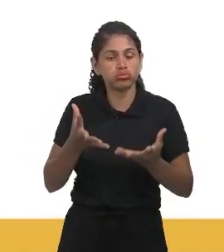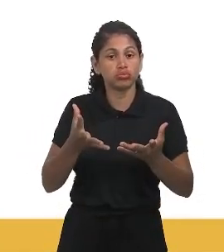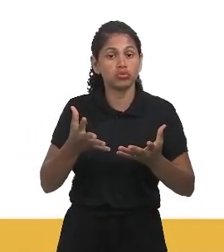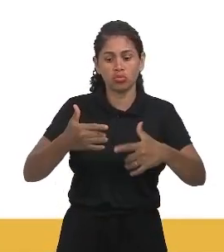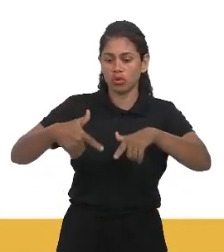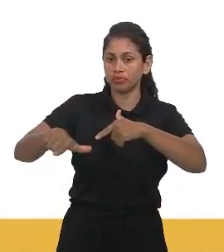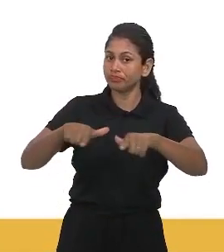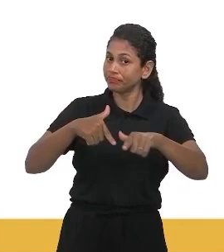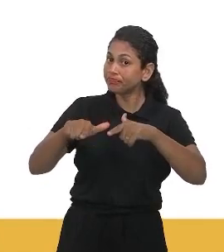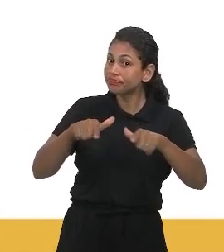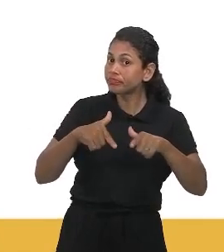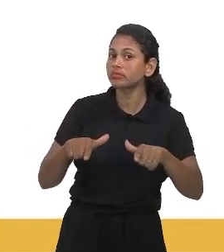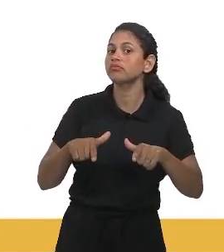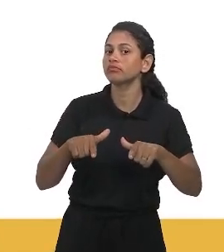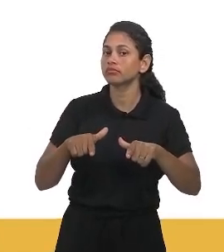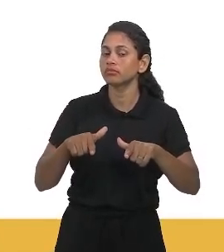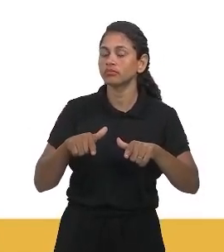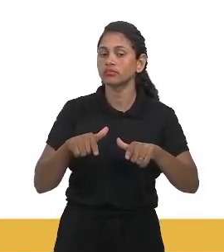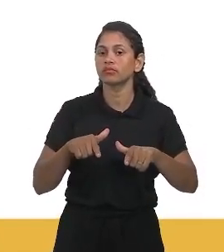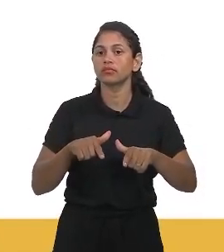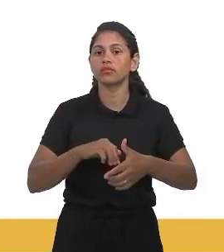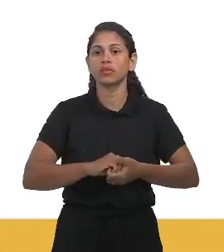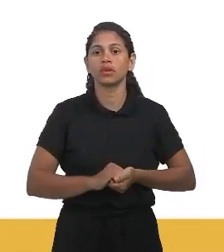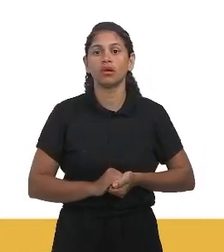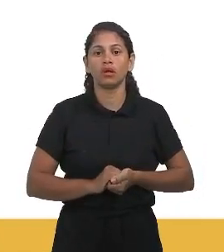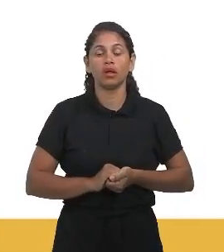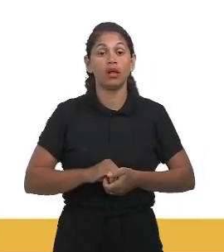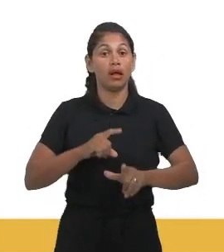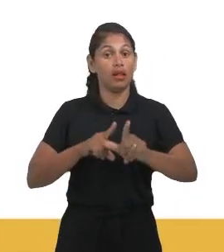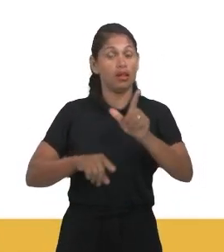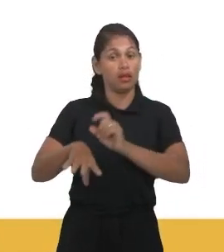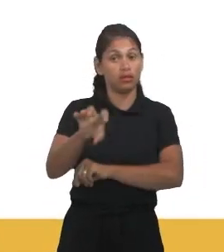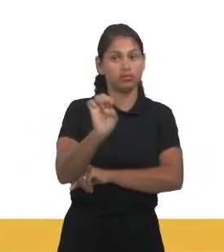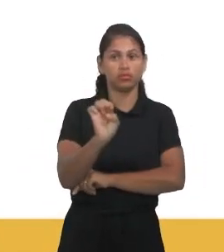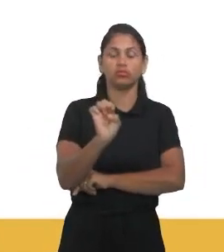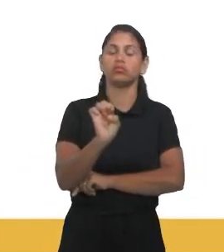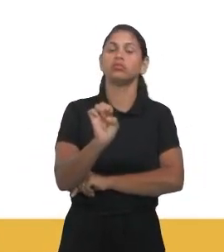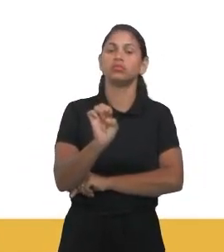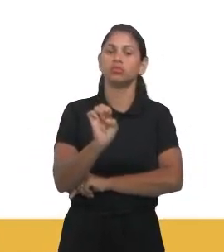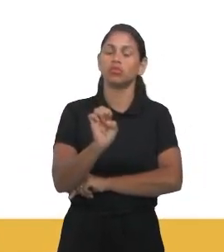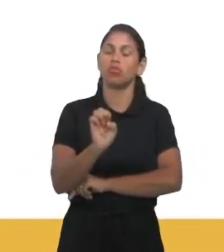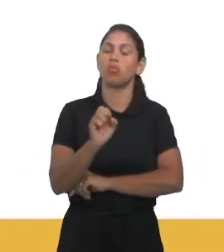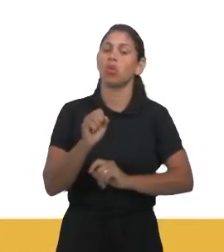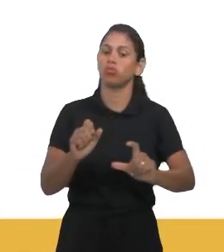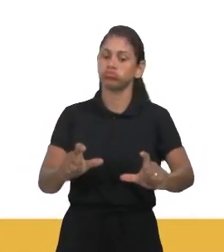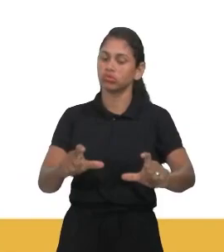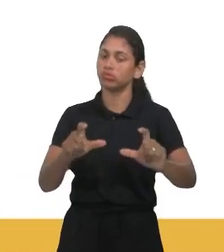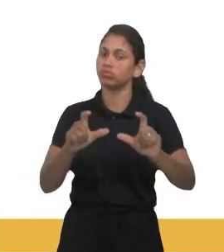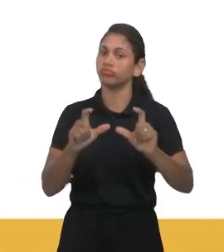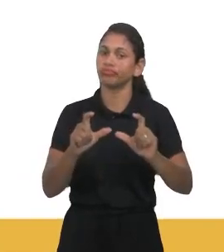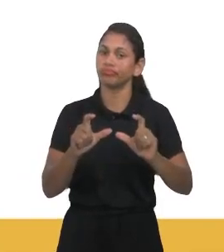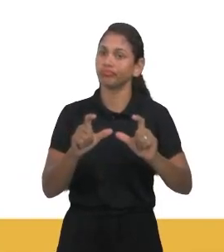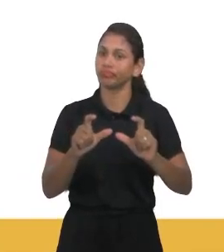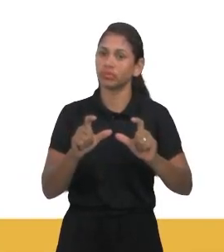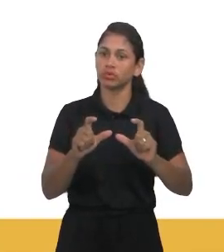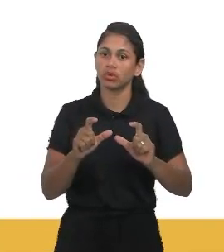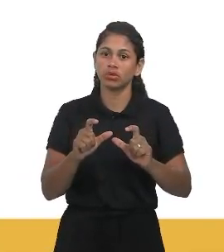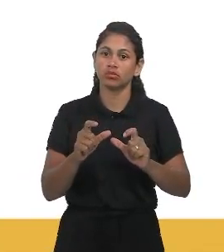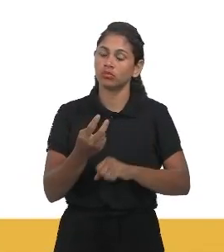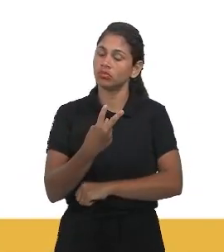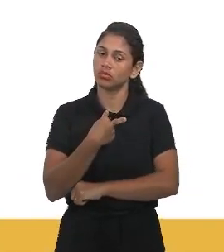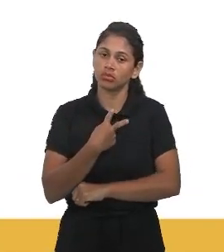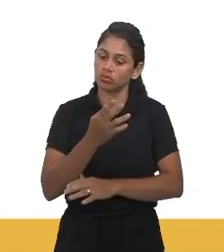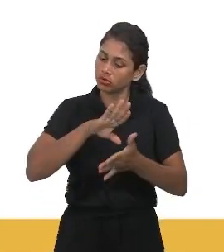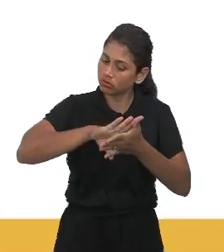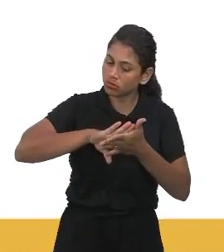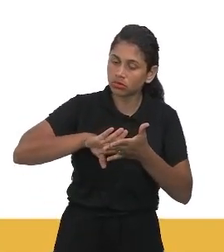de obra, essa questão nós já podemos destacar, porque essa ação ambígua, de nenhum modo, poderia favorecer a oferta